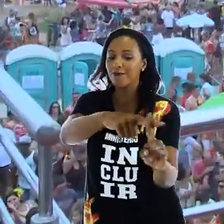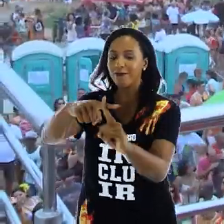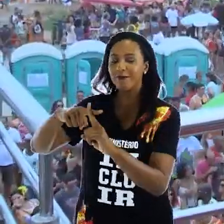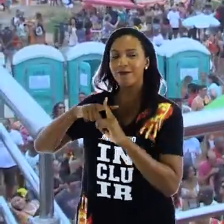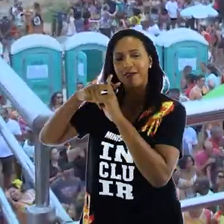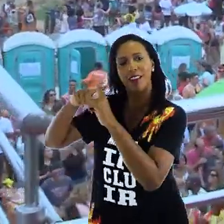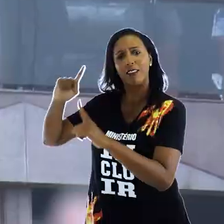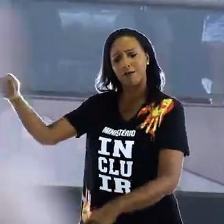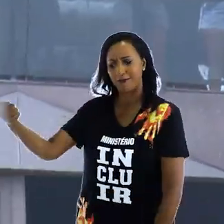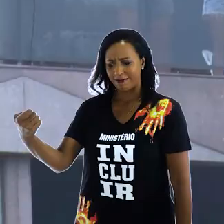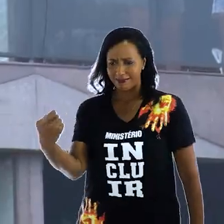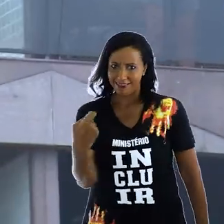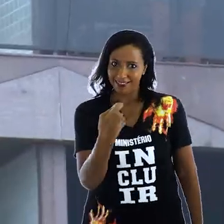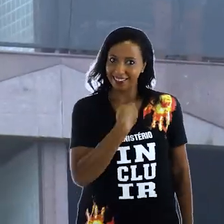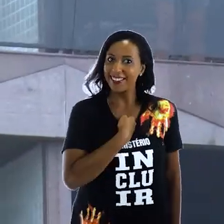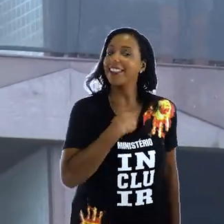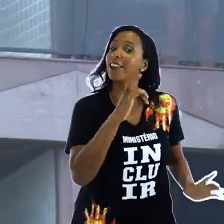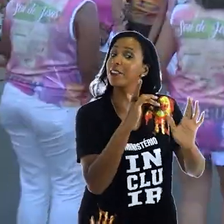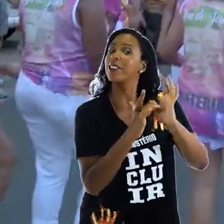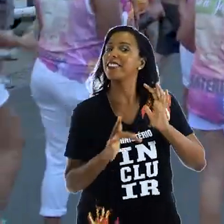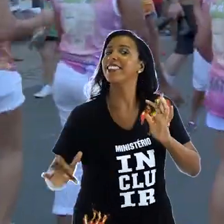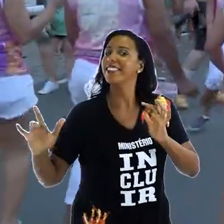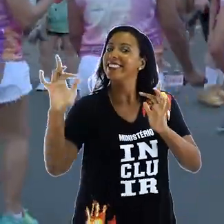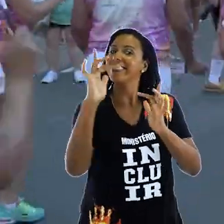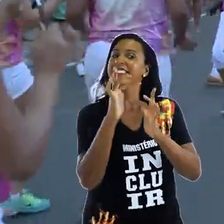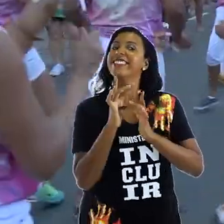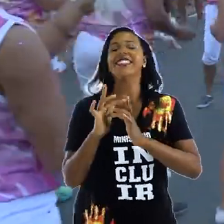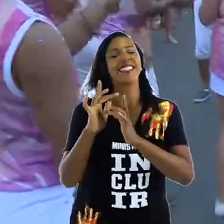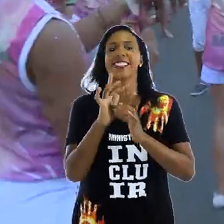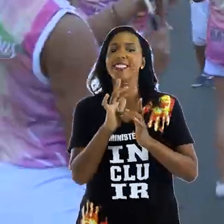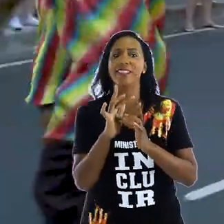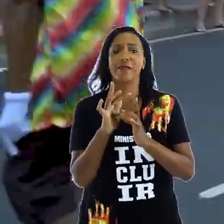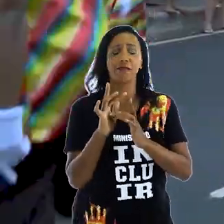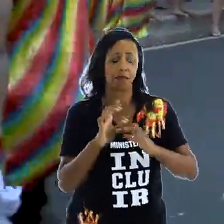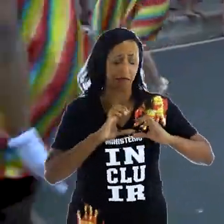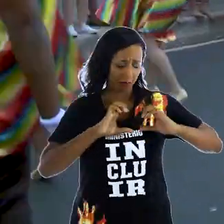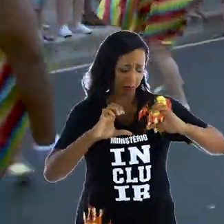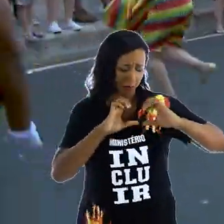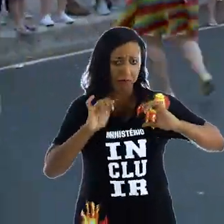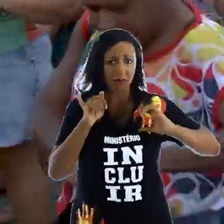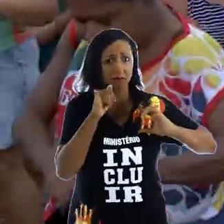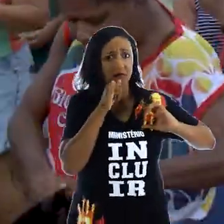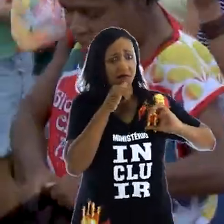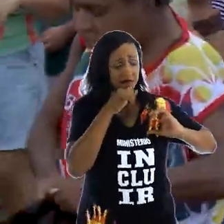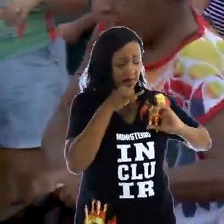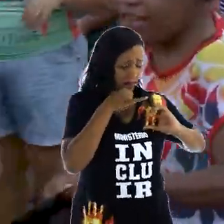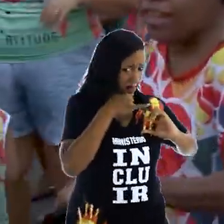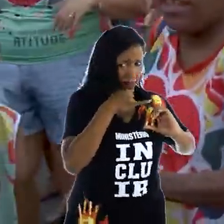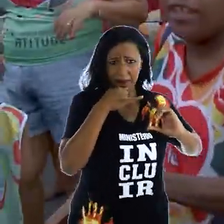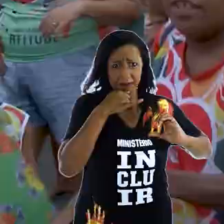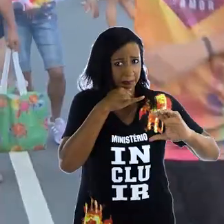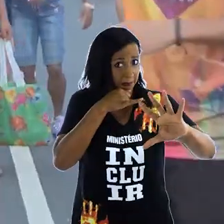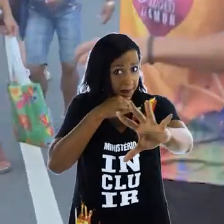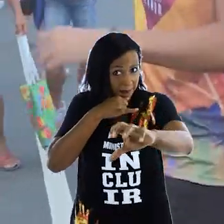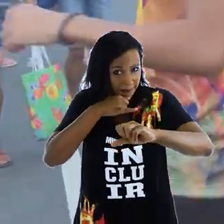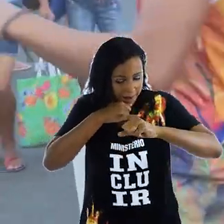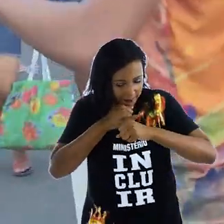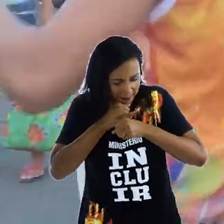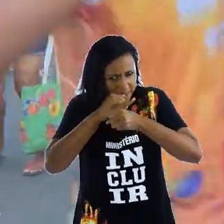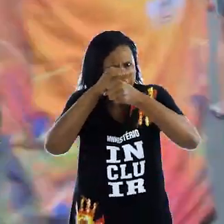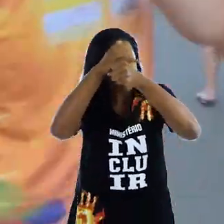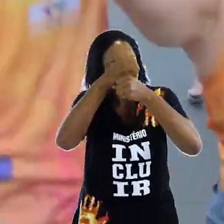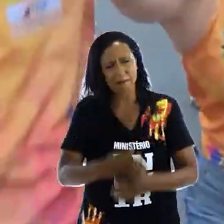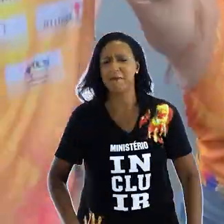numa cruz Vou me apresentar, sou Jesus Põe a fim, põe a fim